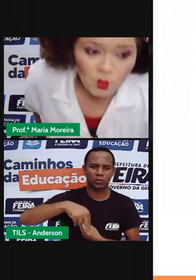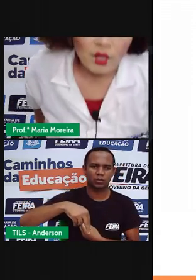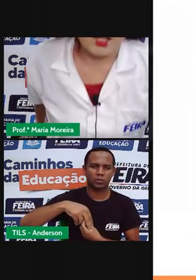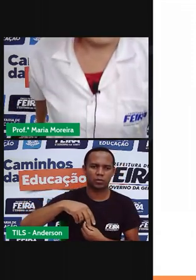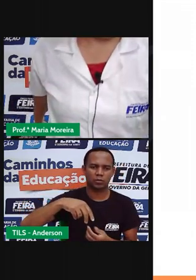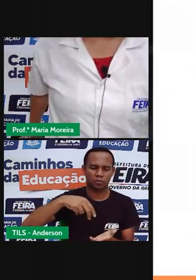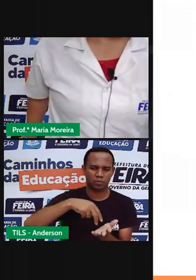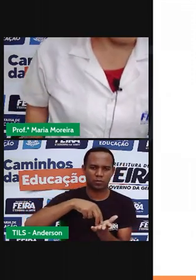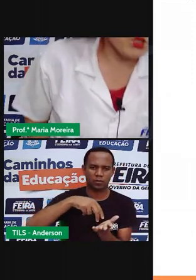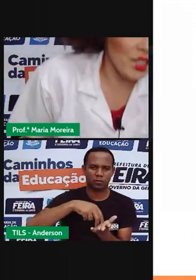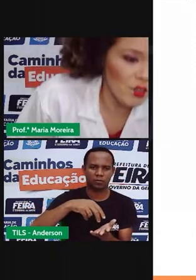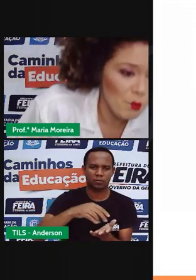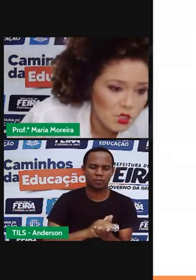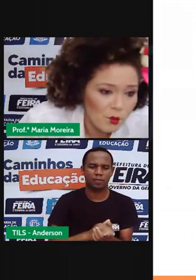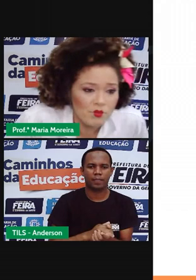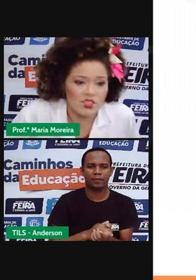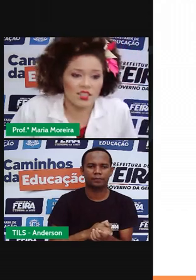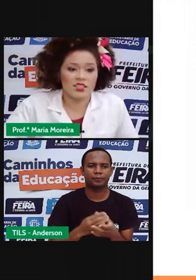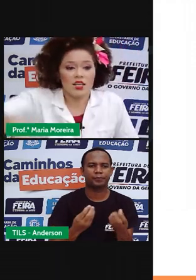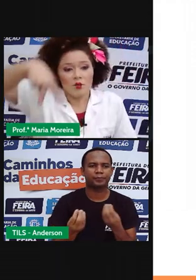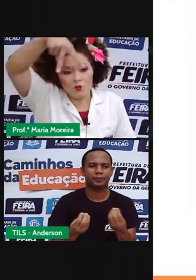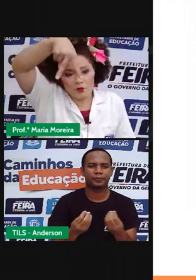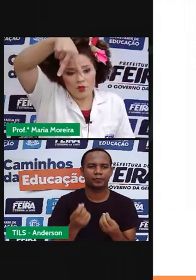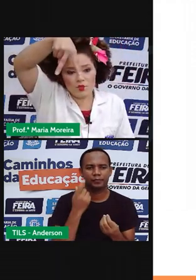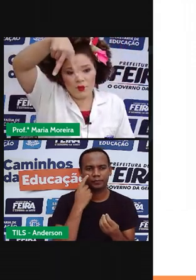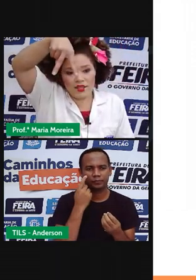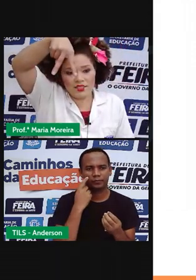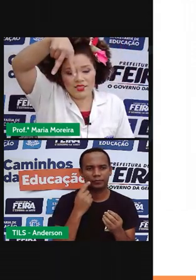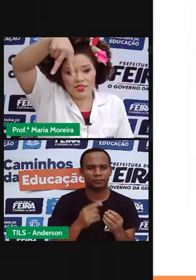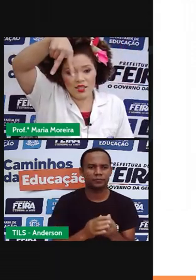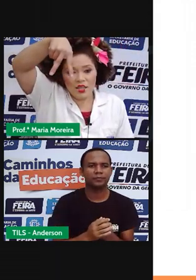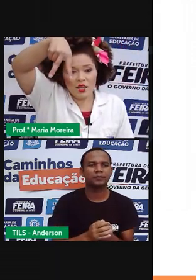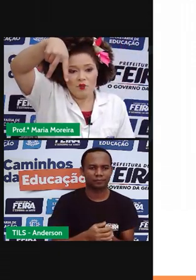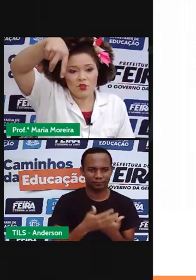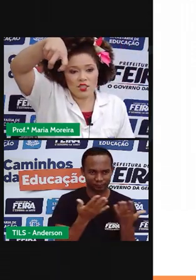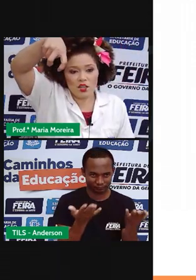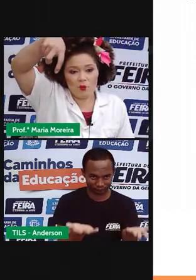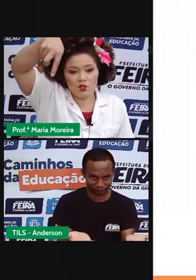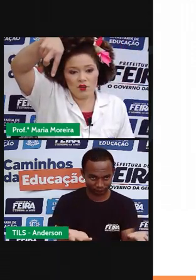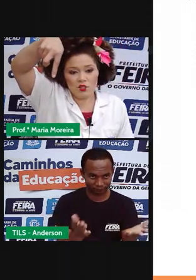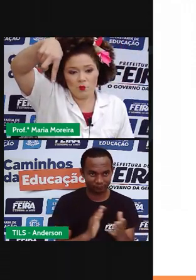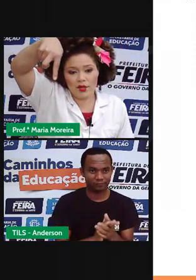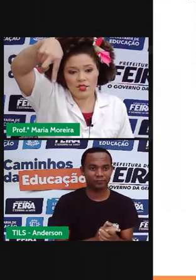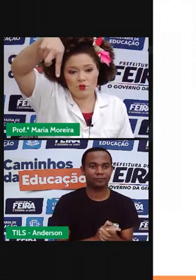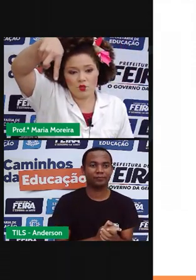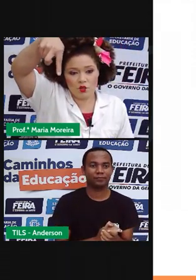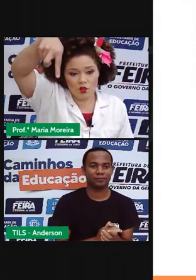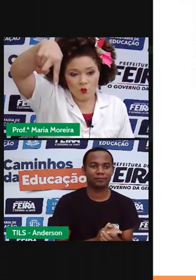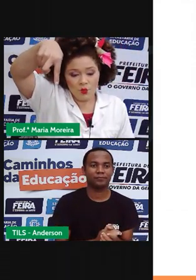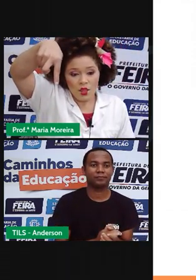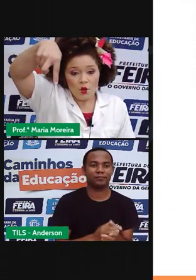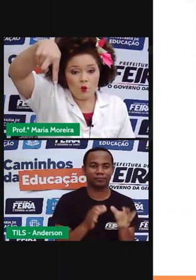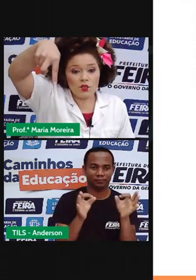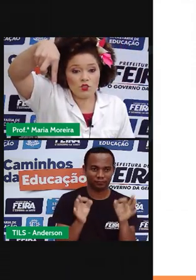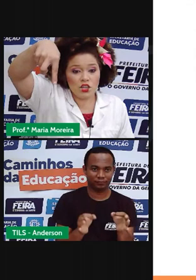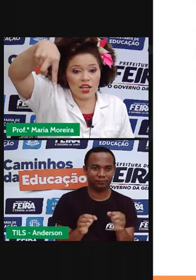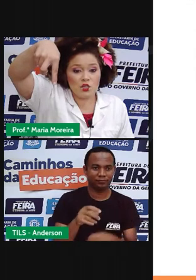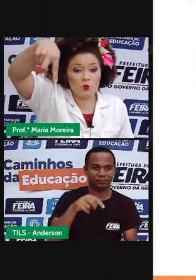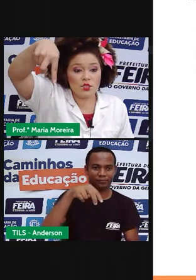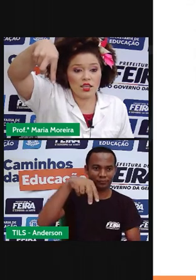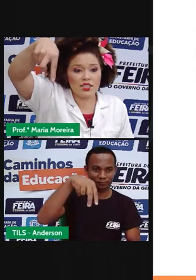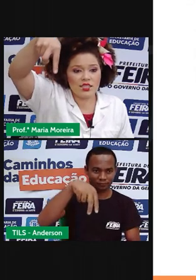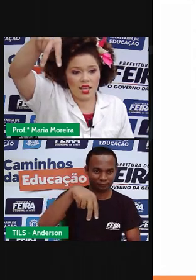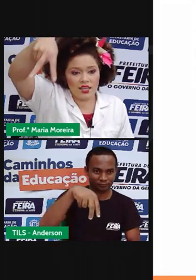Você pula, aí tipo, ah, não dá pra mostrar não, eu ia mostrar pra vocês. Minhas pernas. Você geralmente vai de um pezinho só, quando